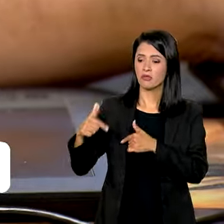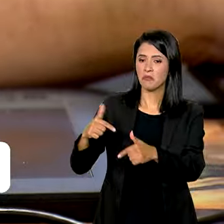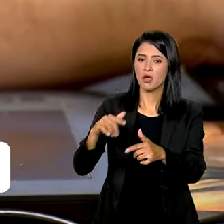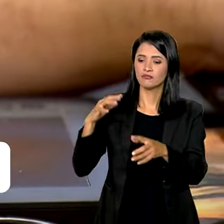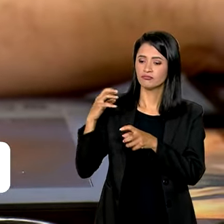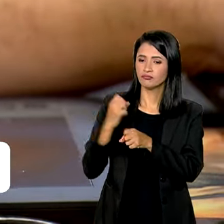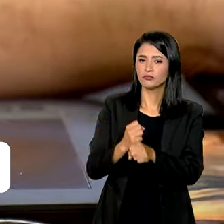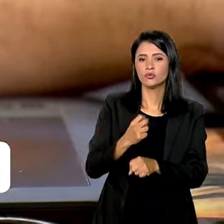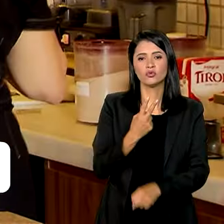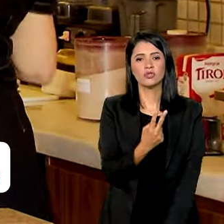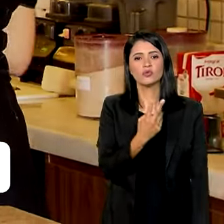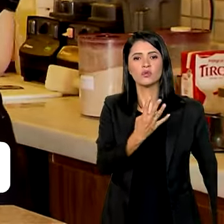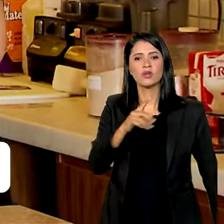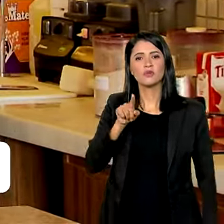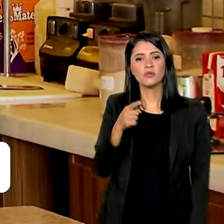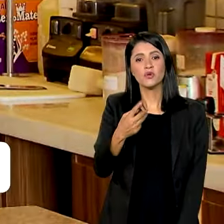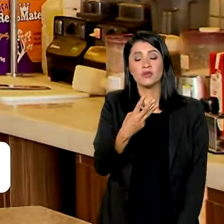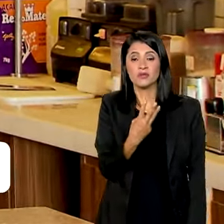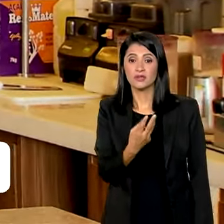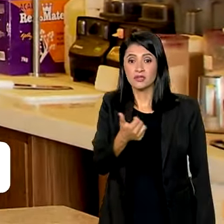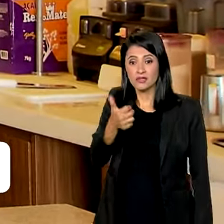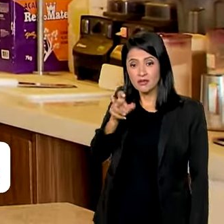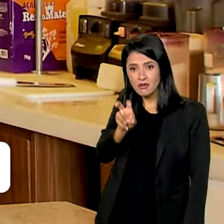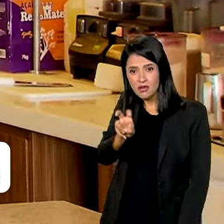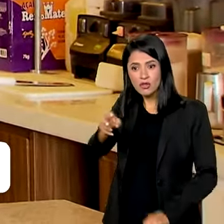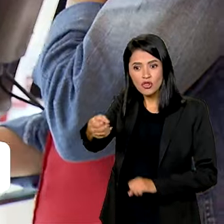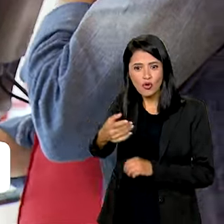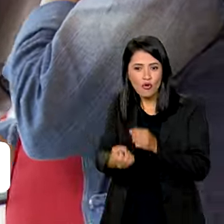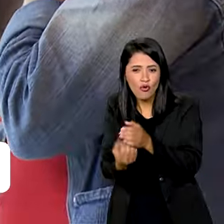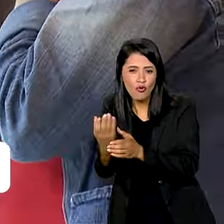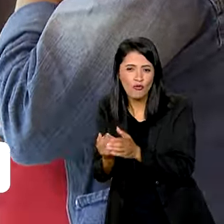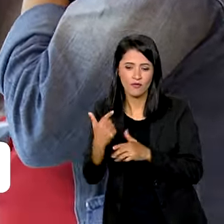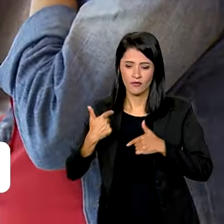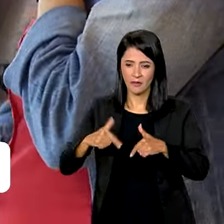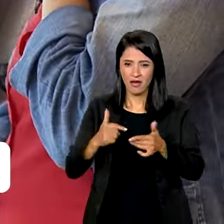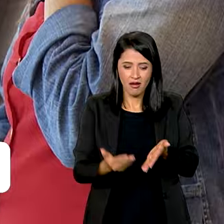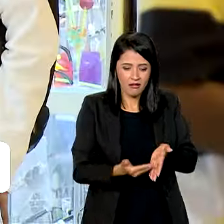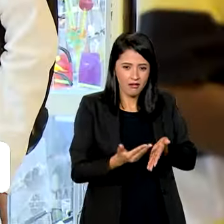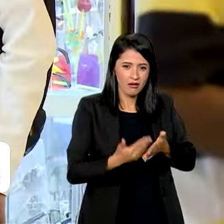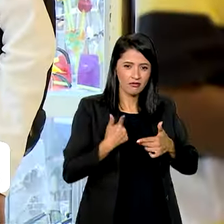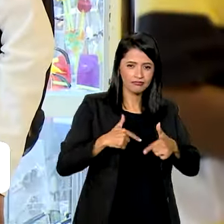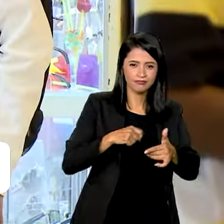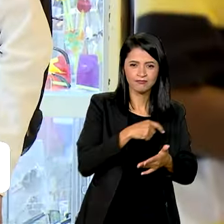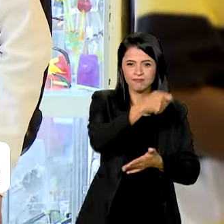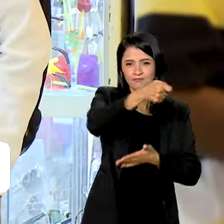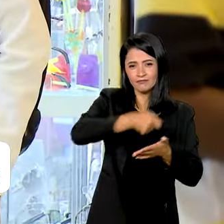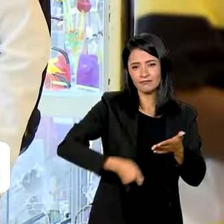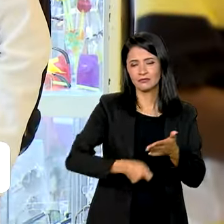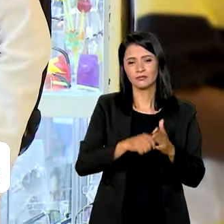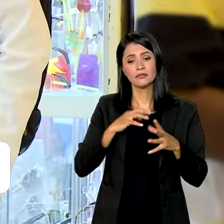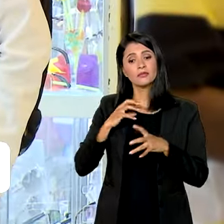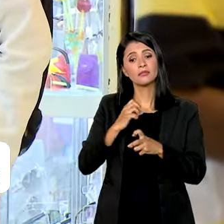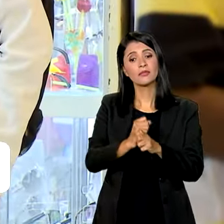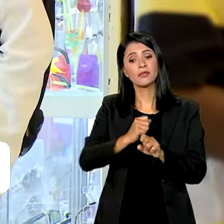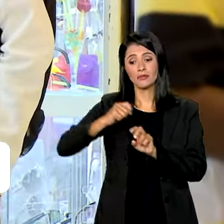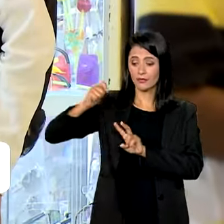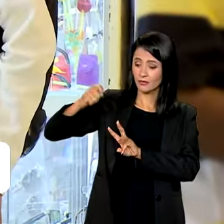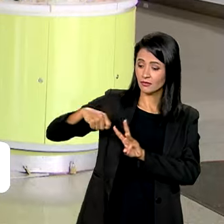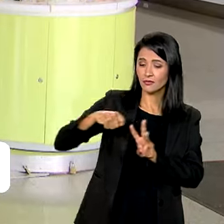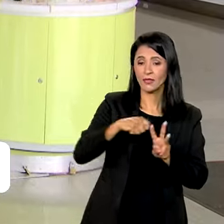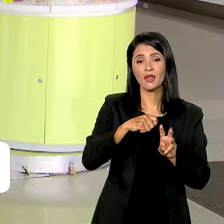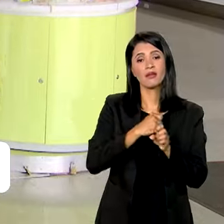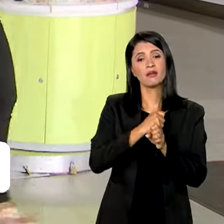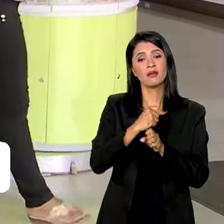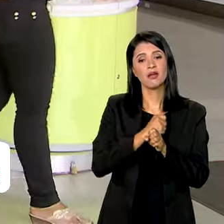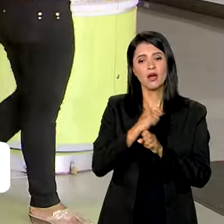244 mil 315 postos de trabalho com carteira assinada. Acumulando no primeiro trimestre deste